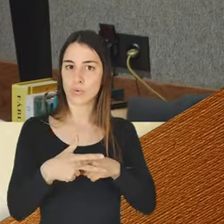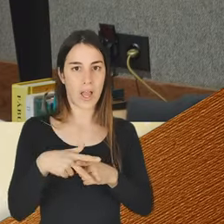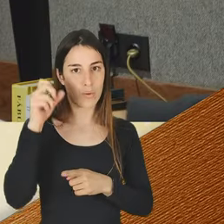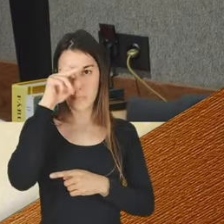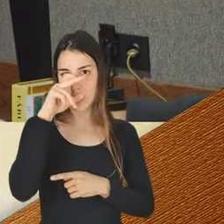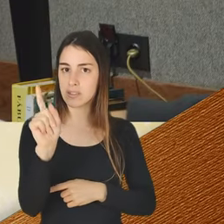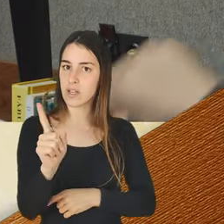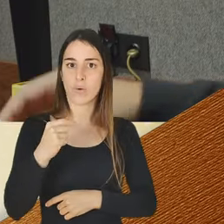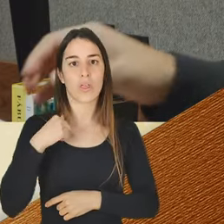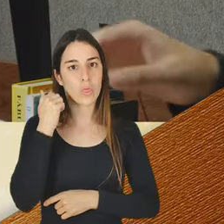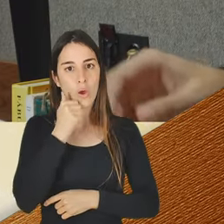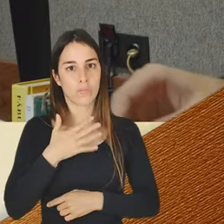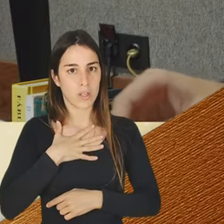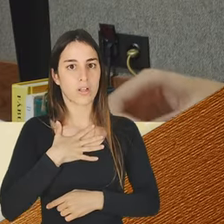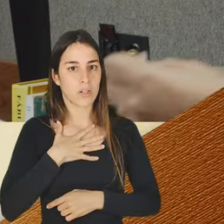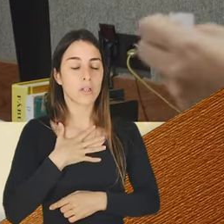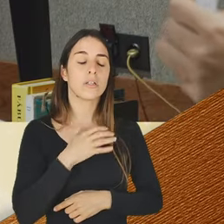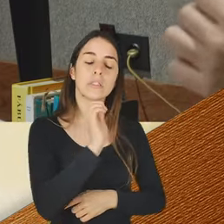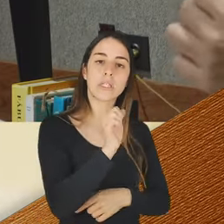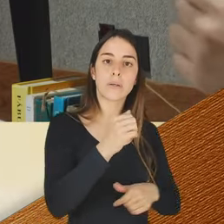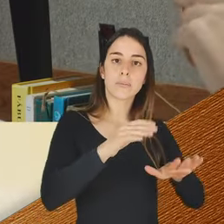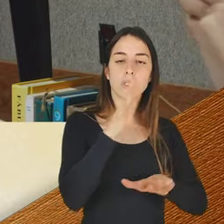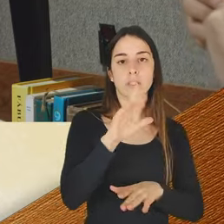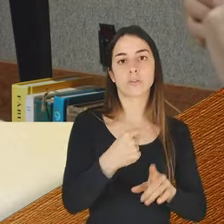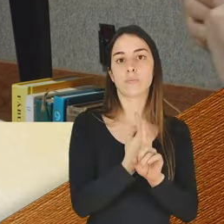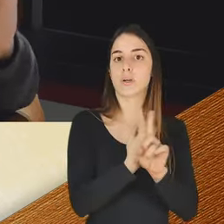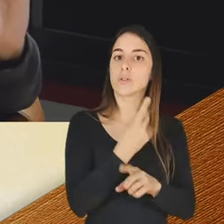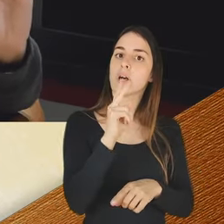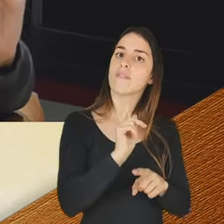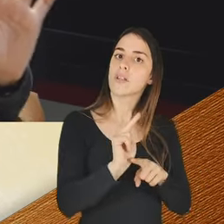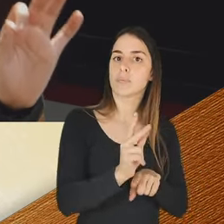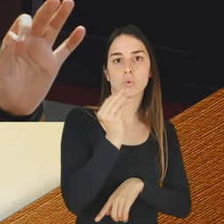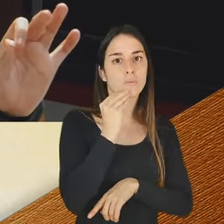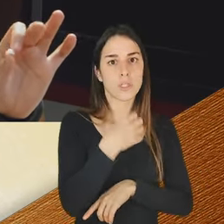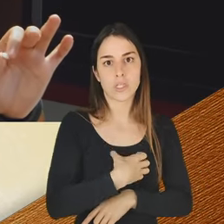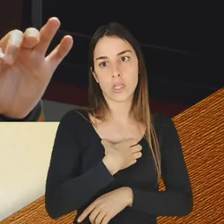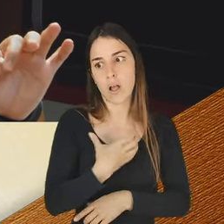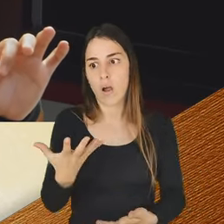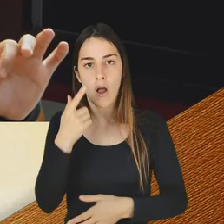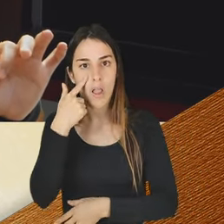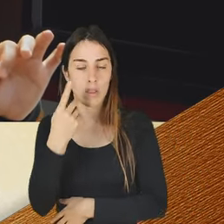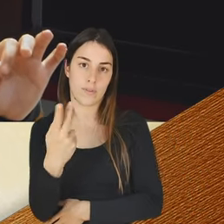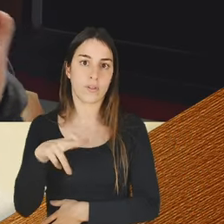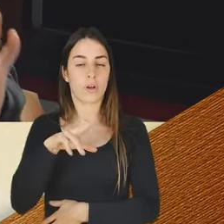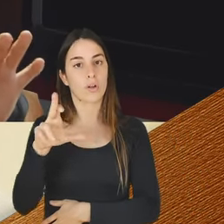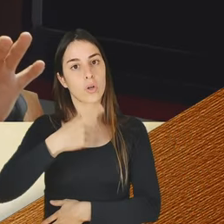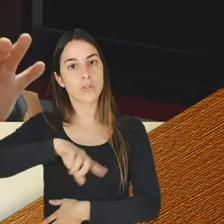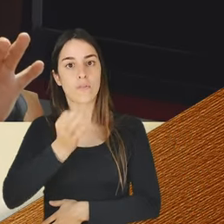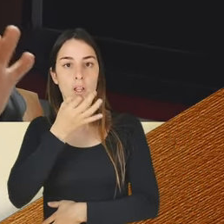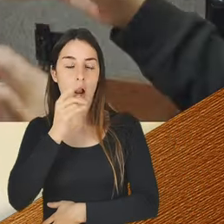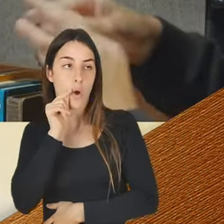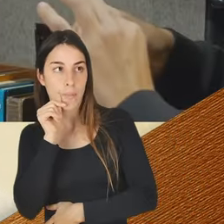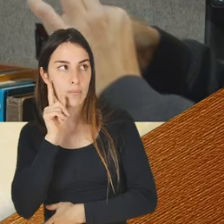diz-me uma coisa. Como é que tu achas que estas vítimas devem estar a se sentir agora? Pá, Vitor, estamos a falar de um homem, mulher,